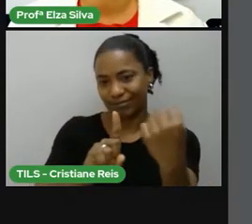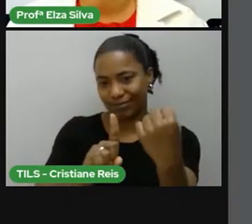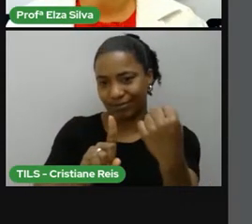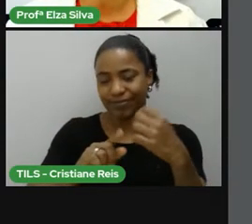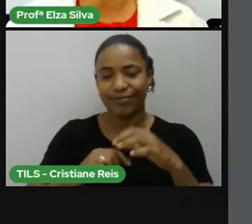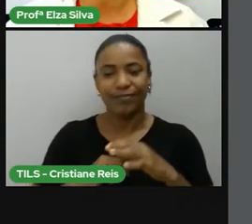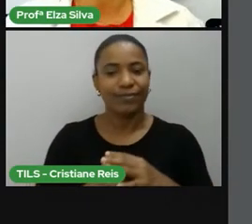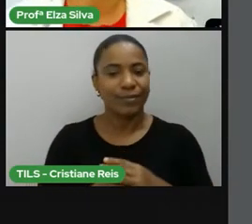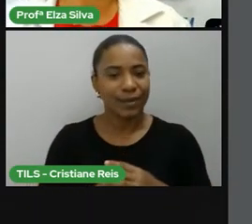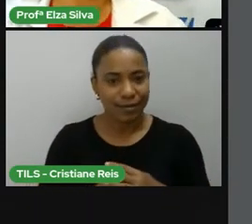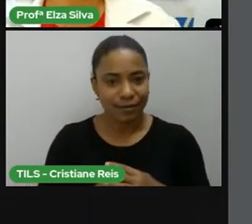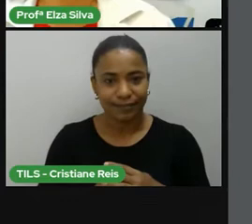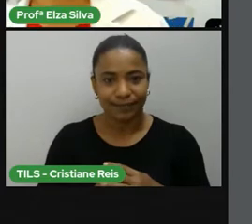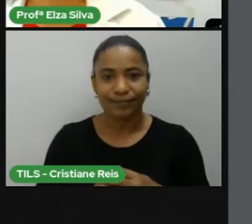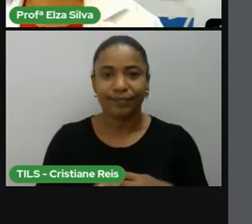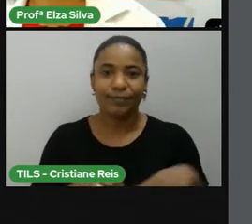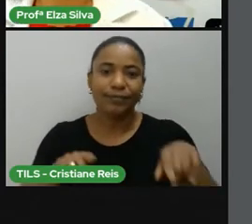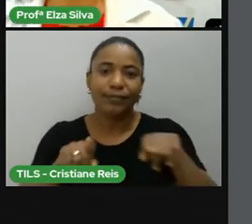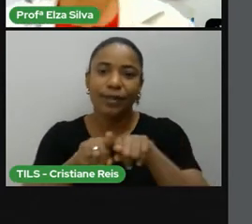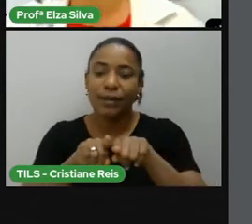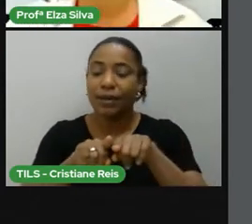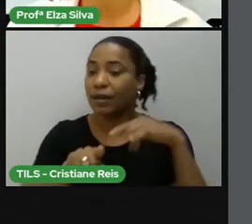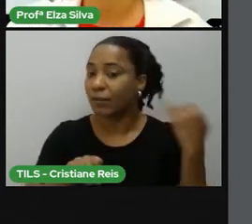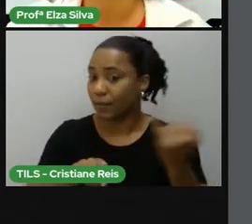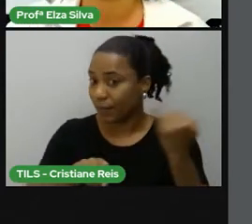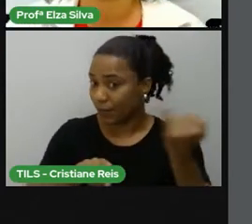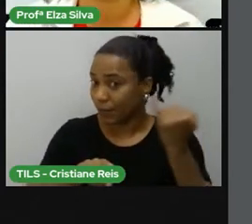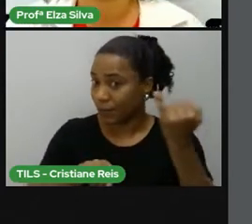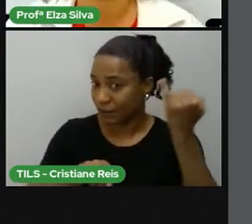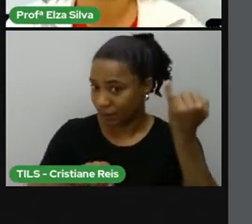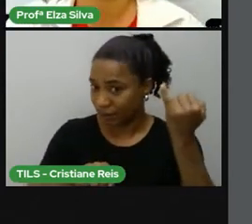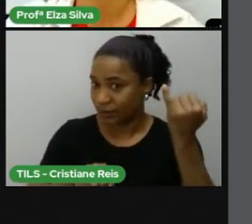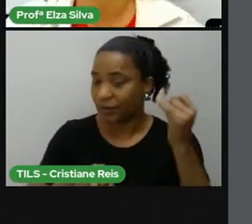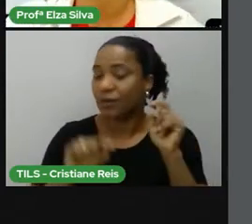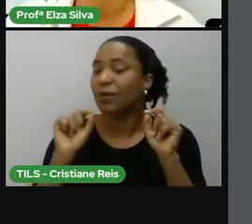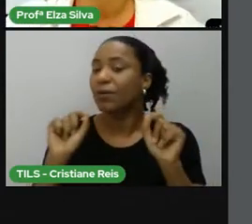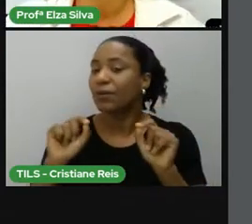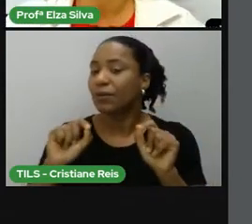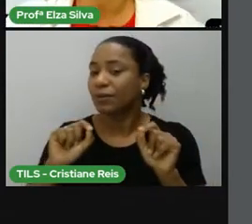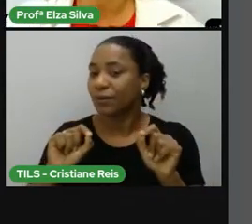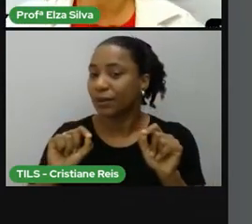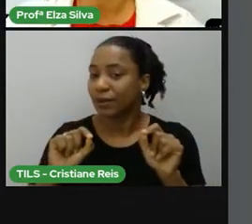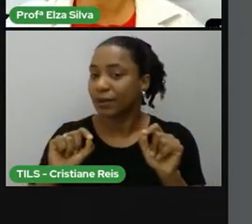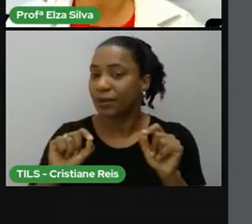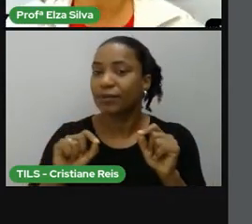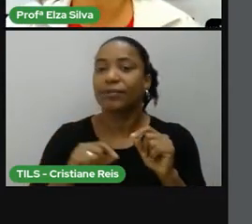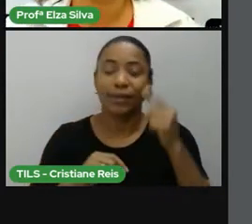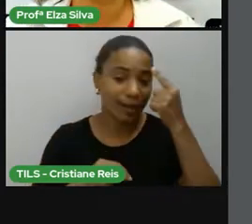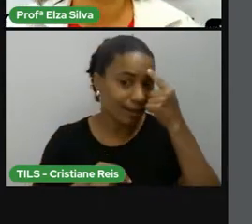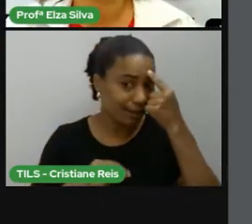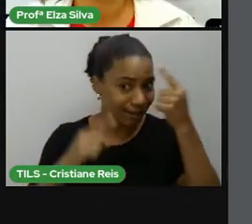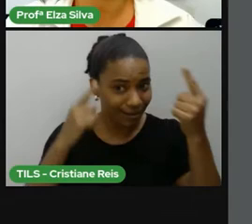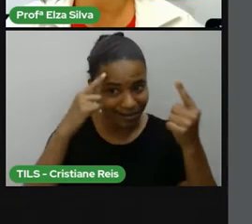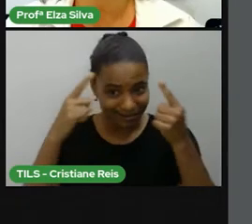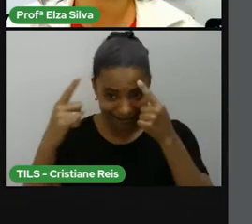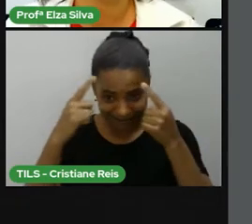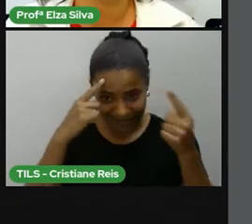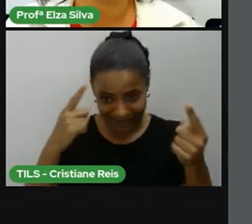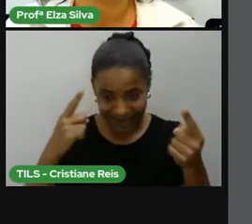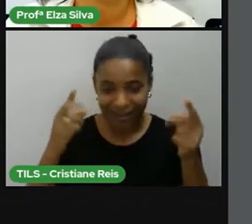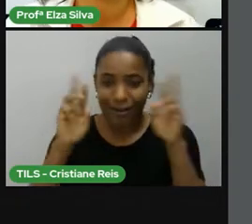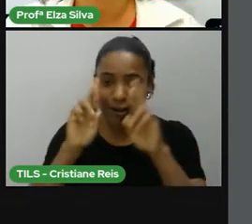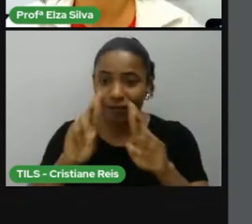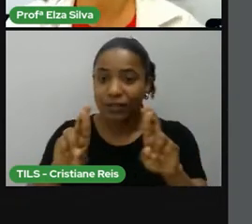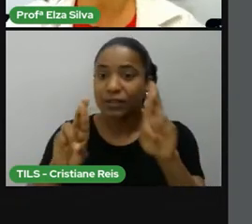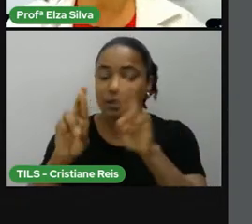É importante, antes de prosseguirmos na nossa aula, que a gente relembre, revise